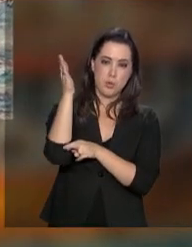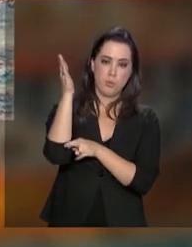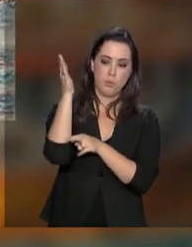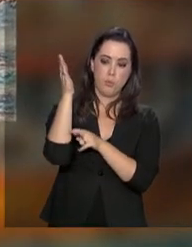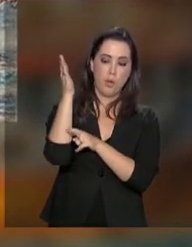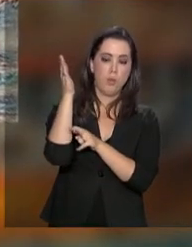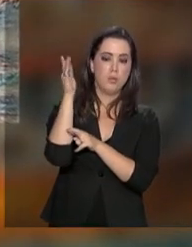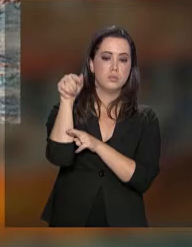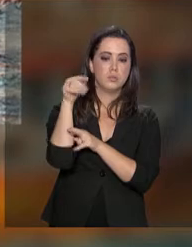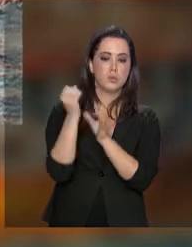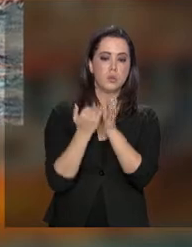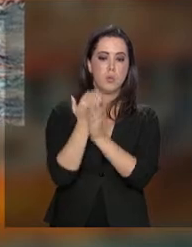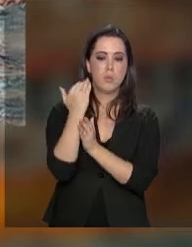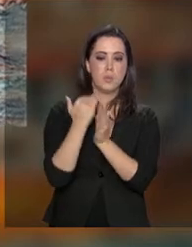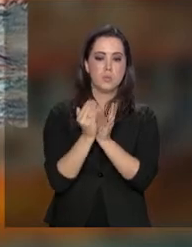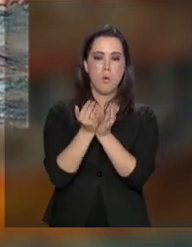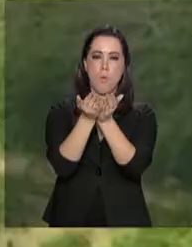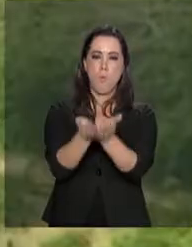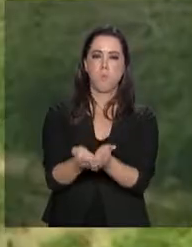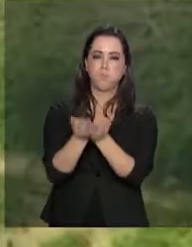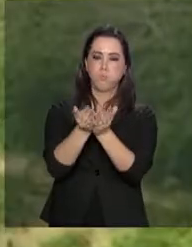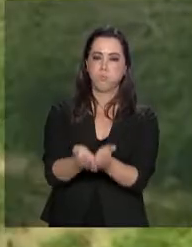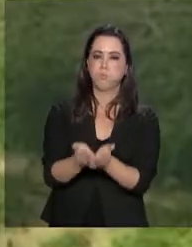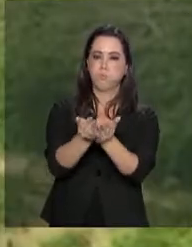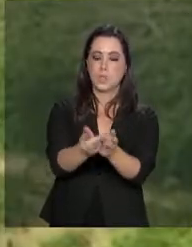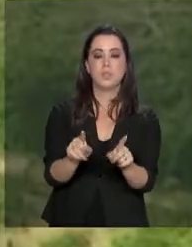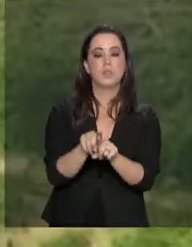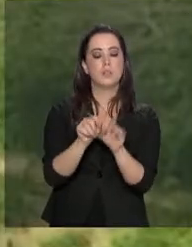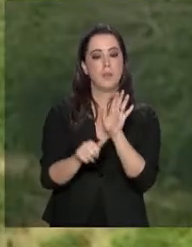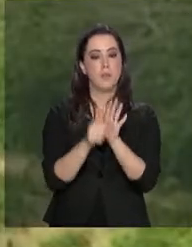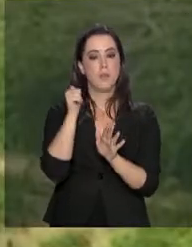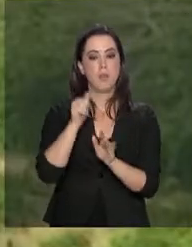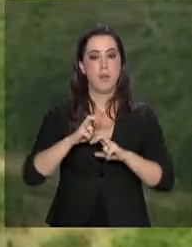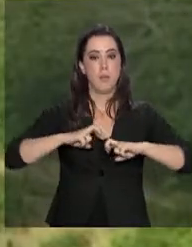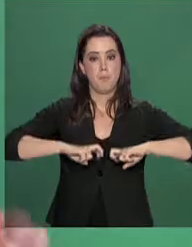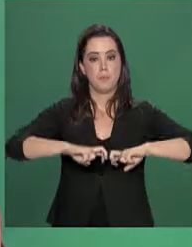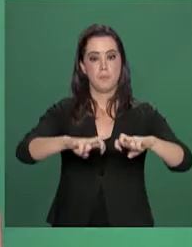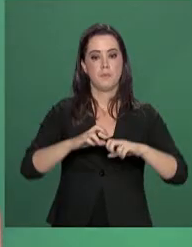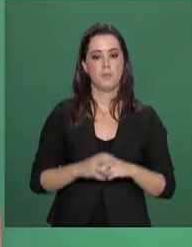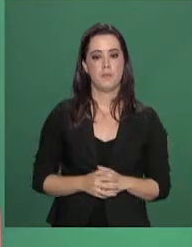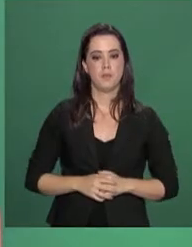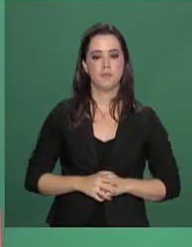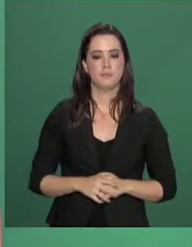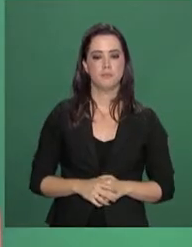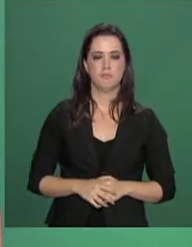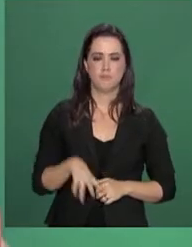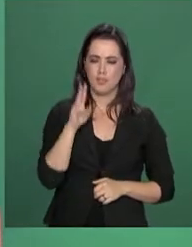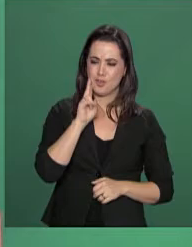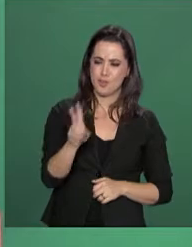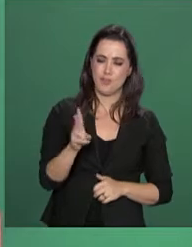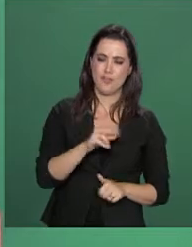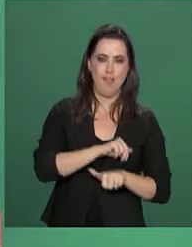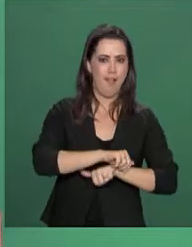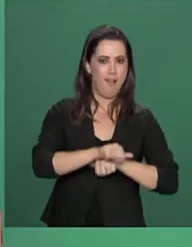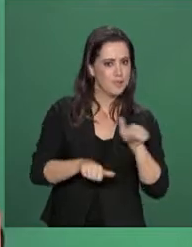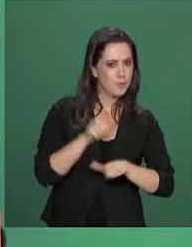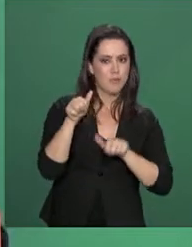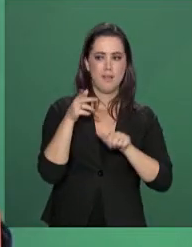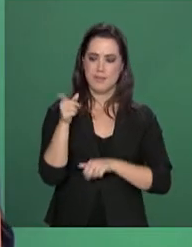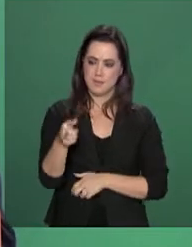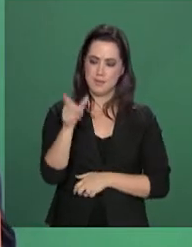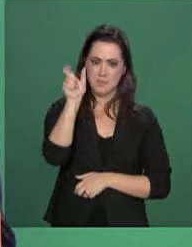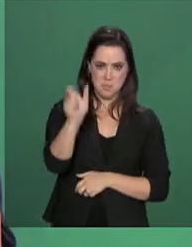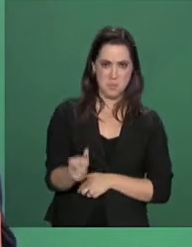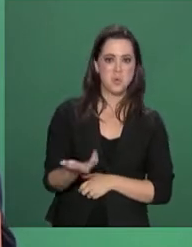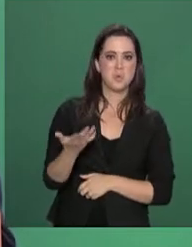à indústria naval brasileira e também à primeira ferrovia. Inspirado pelo dinamismo do Barão de Mauá,